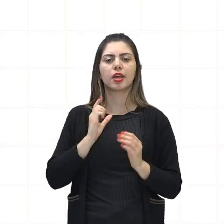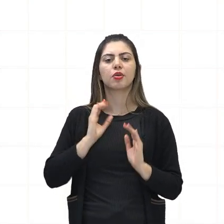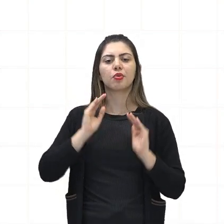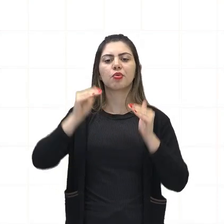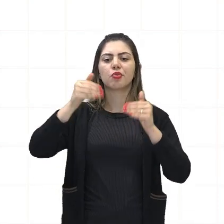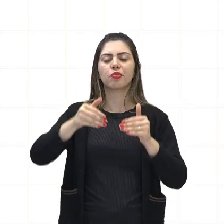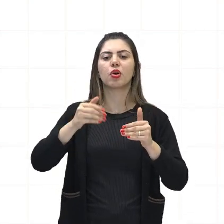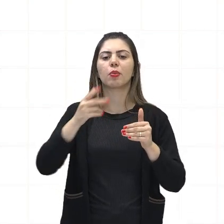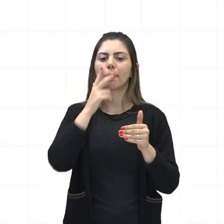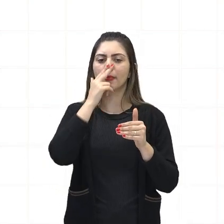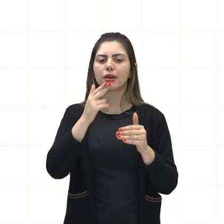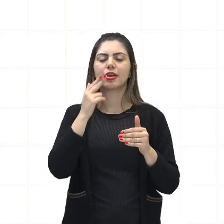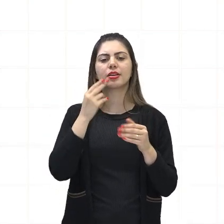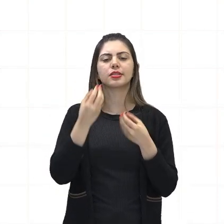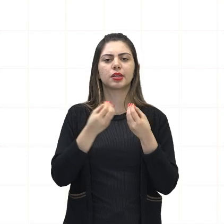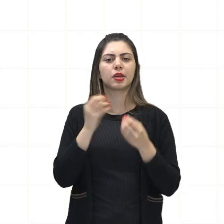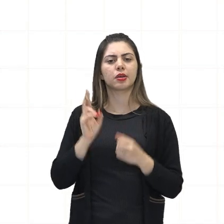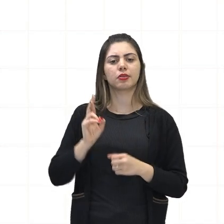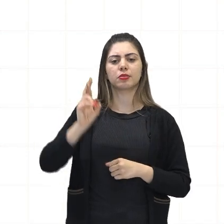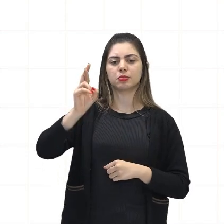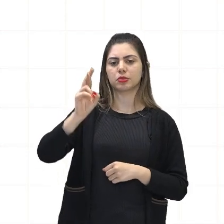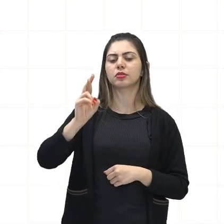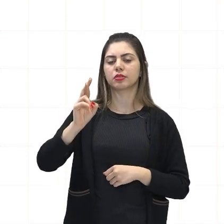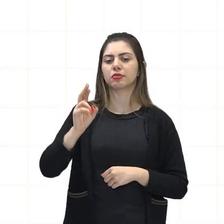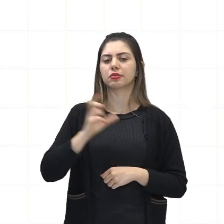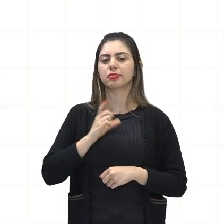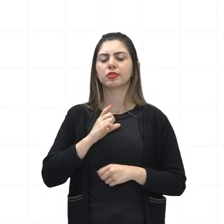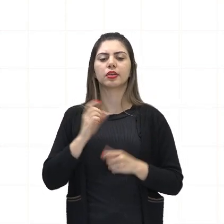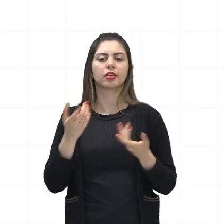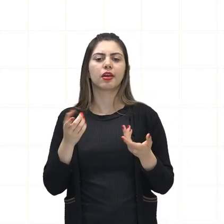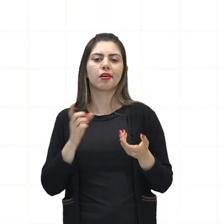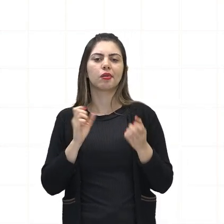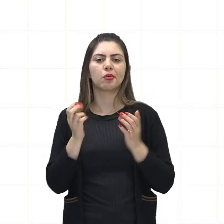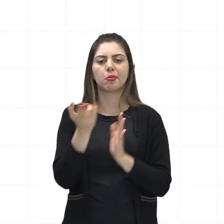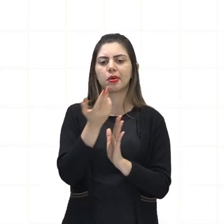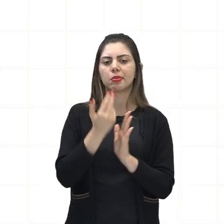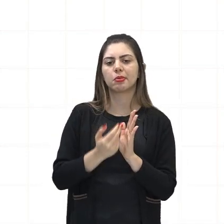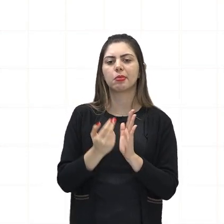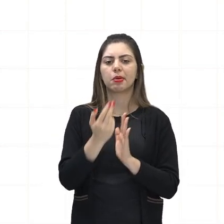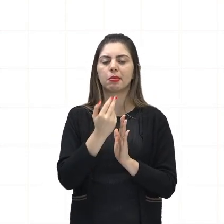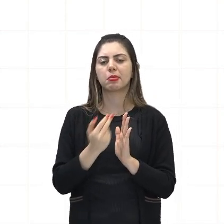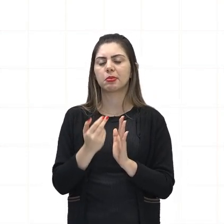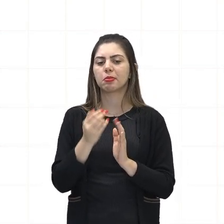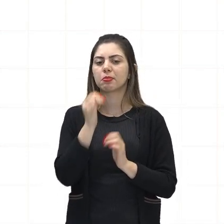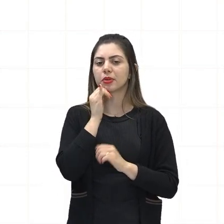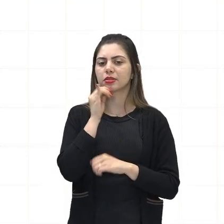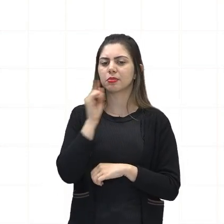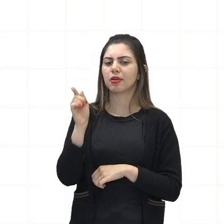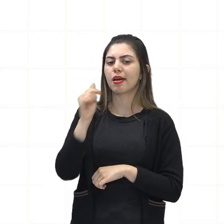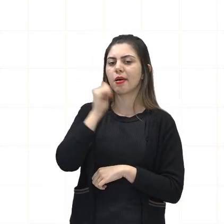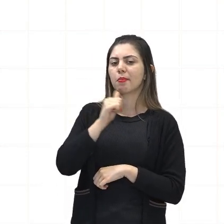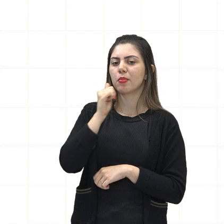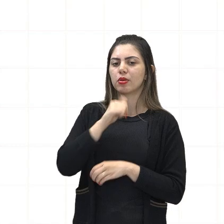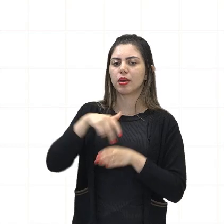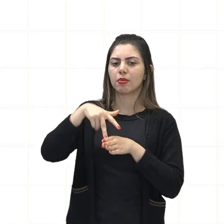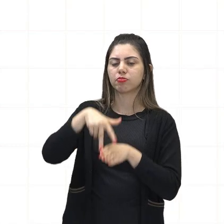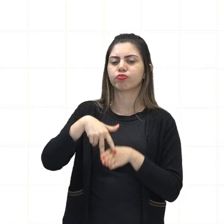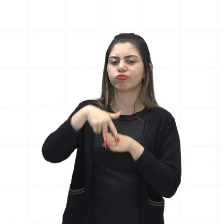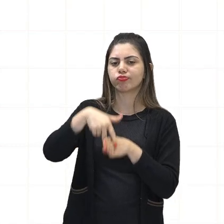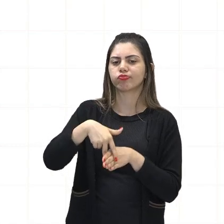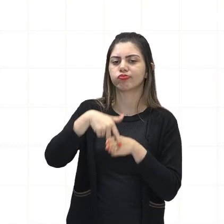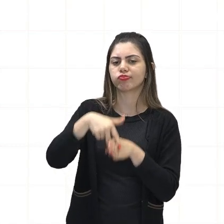carrossel, onde nós temos algumas figuras representadas aí nessa charge, como, por exemplo, a senhora montada num cavalinho